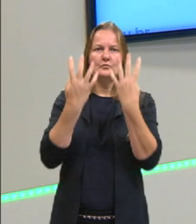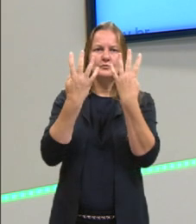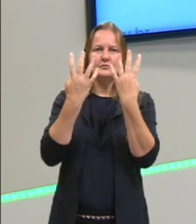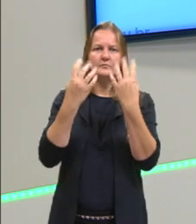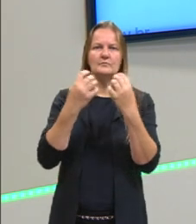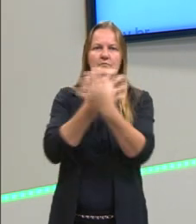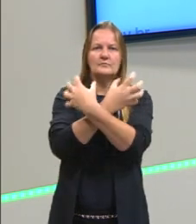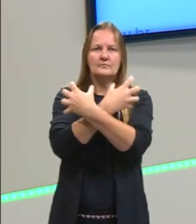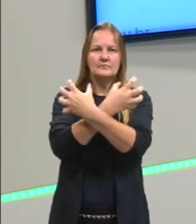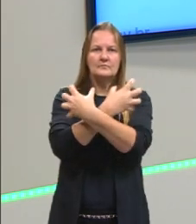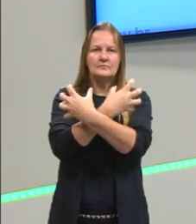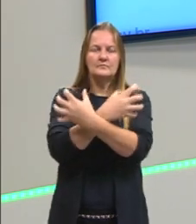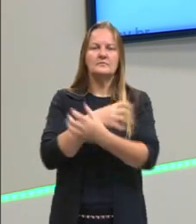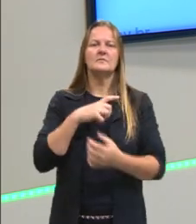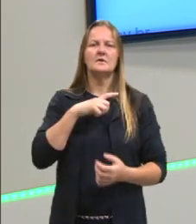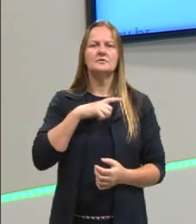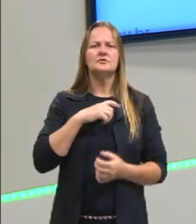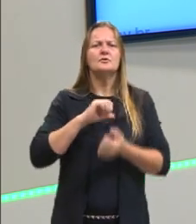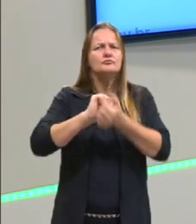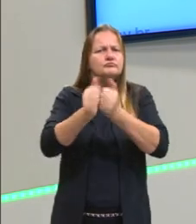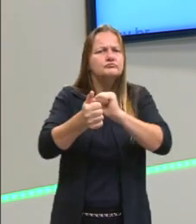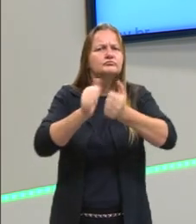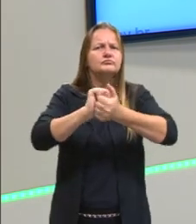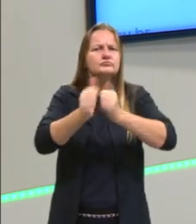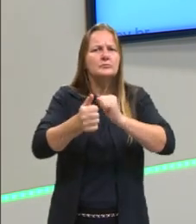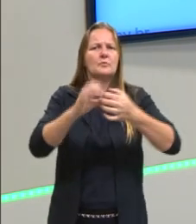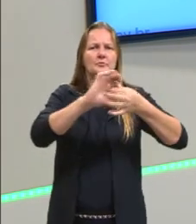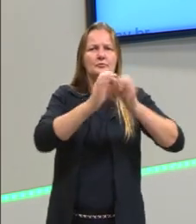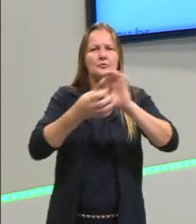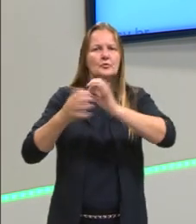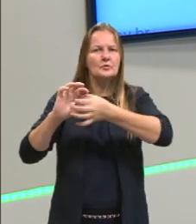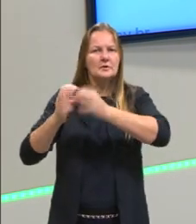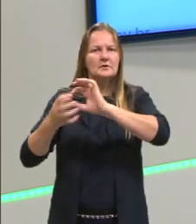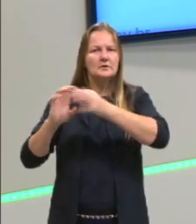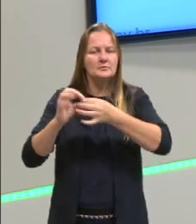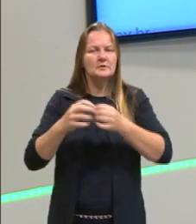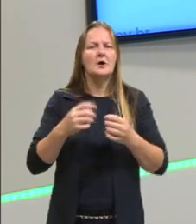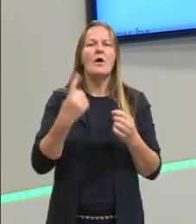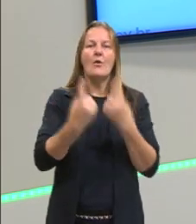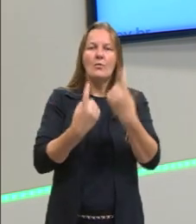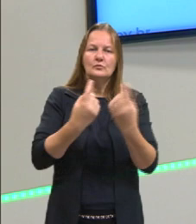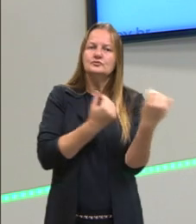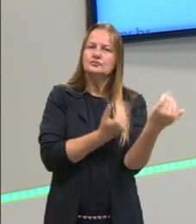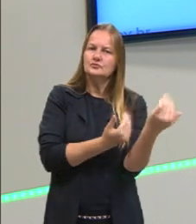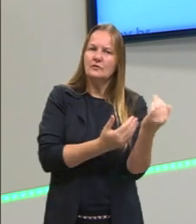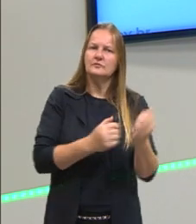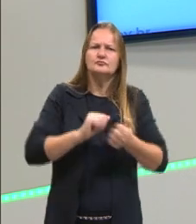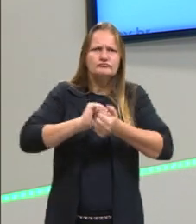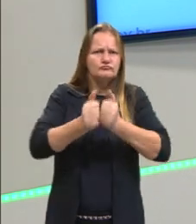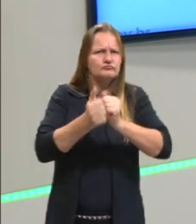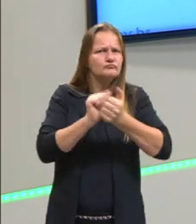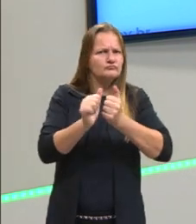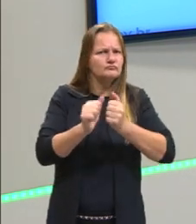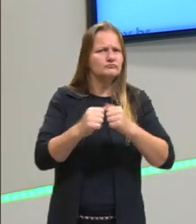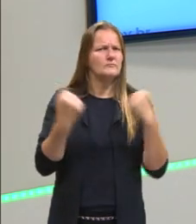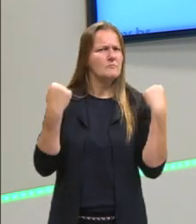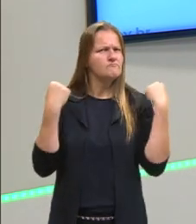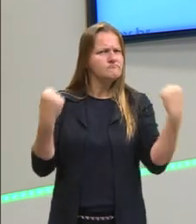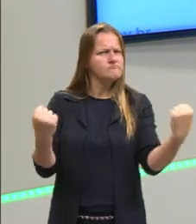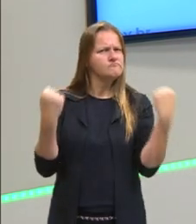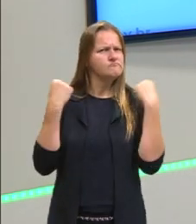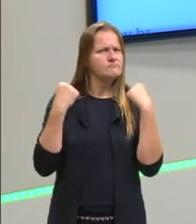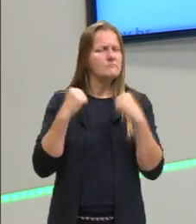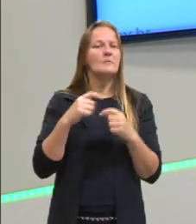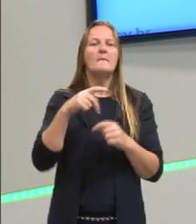preocupação com a questão dos esportes, os Jogos Olímpicos. Então, a maioria dos jovens praticavam esportes. Platão também era um deles.